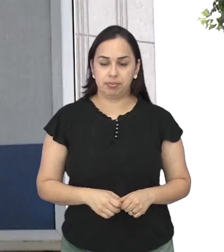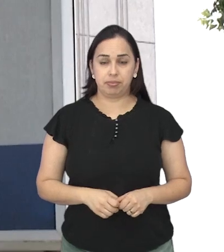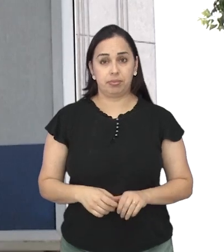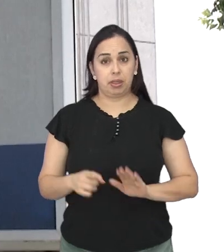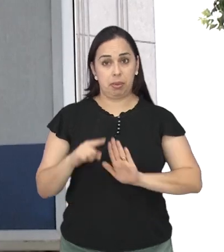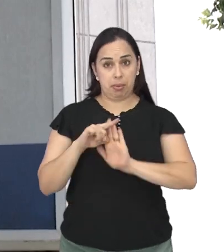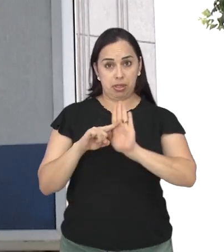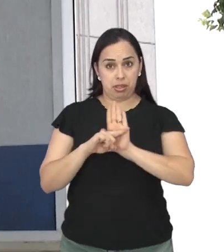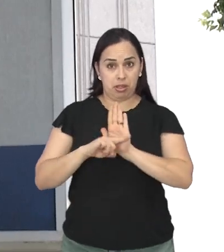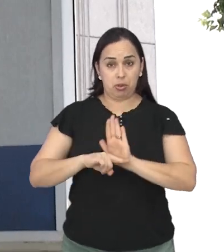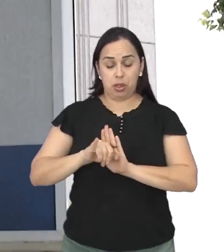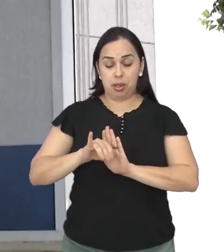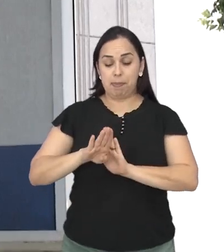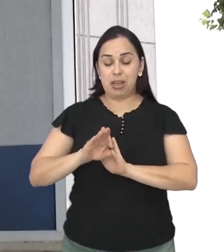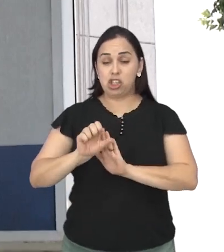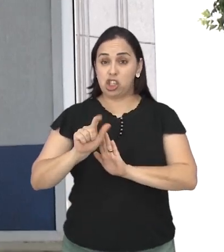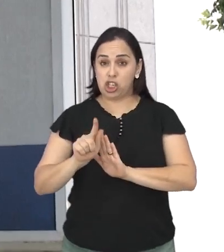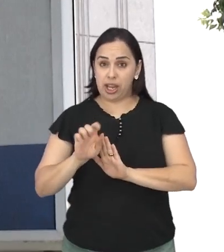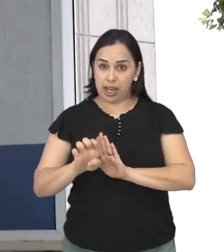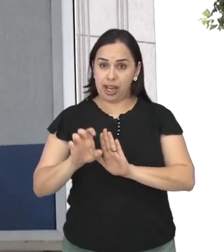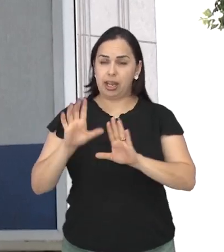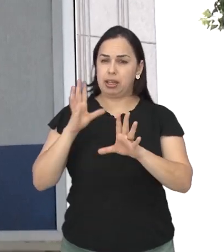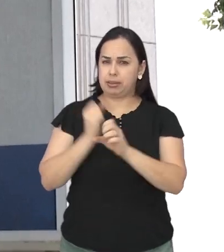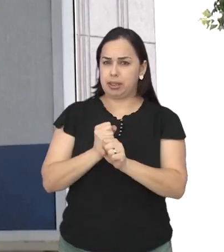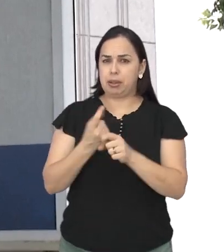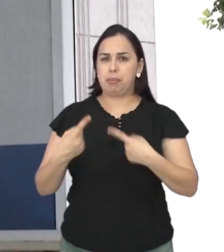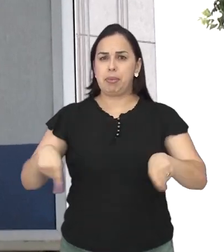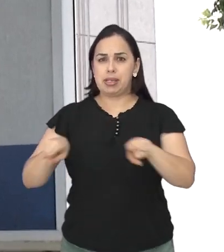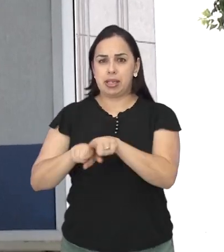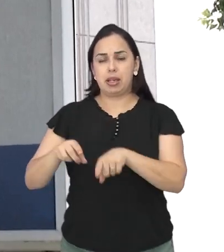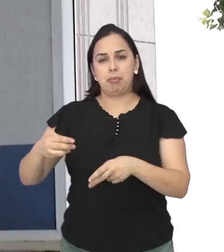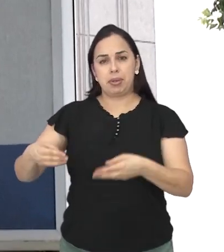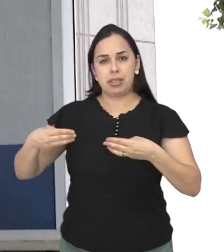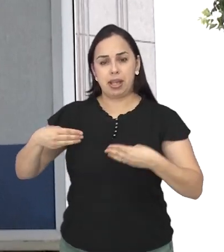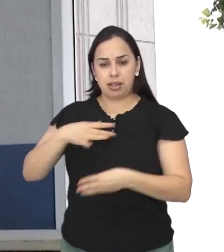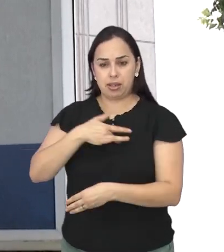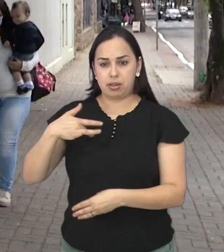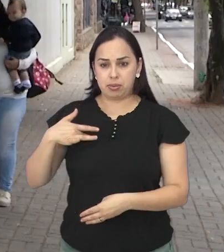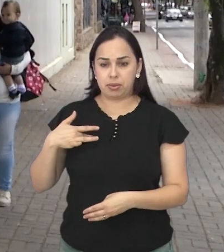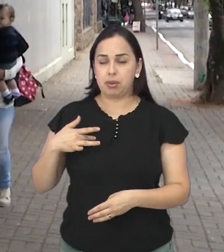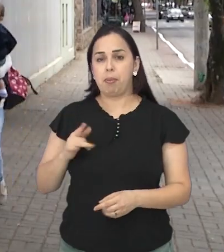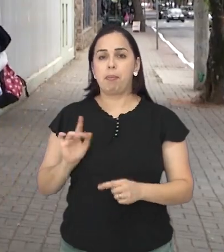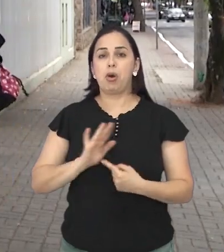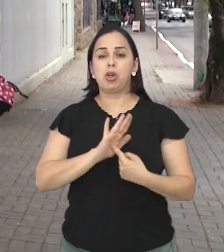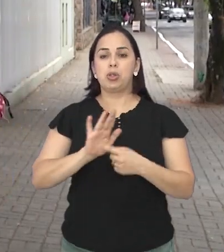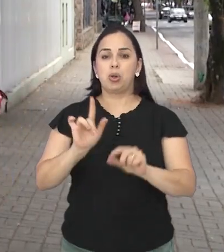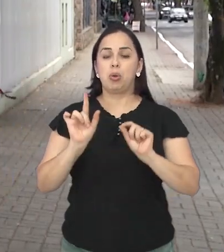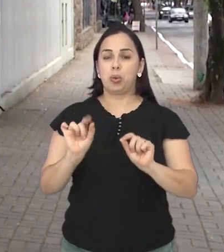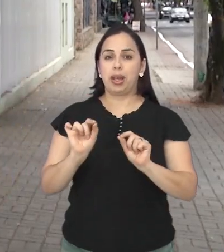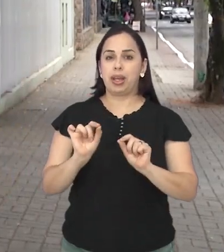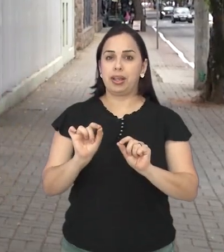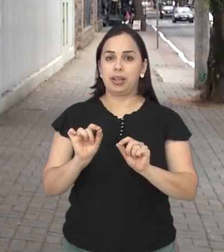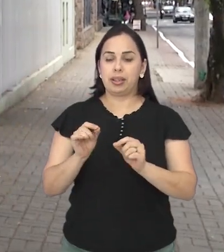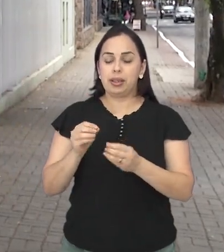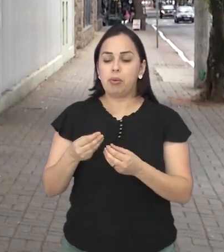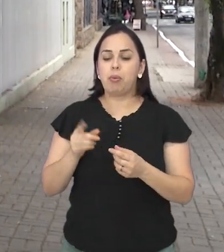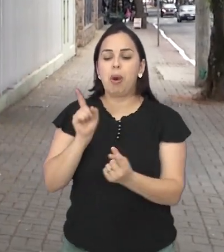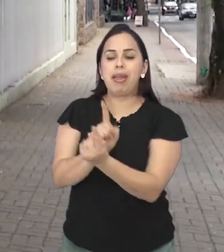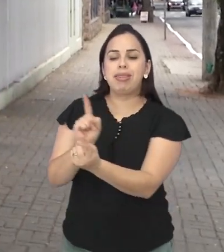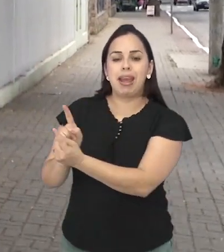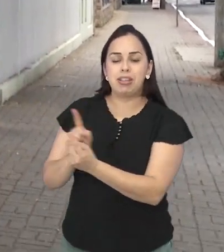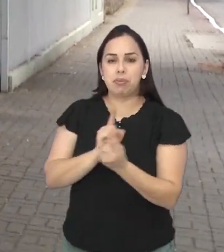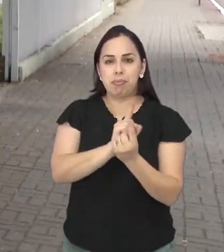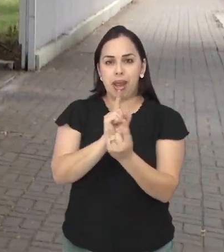Uma recente pesquisa do IBGE em parceria com o Ministério da Saúde revelou que o atendimento oferecido a